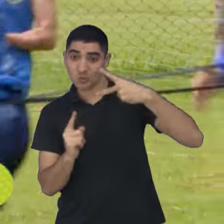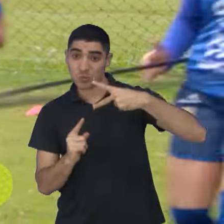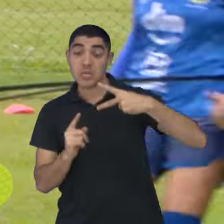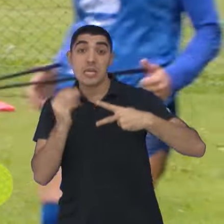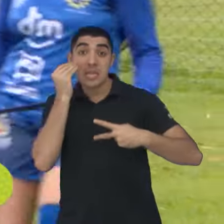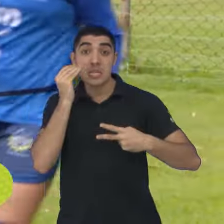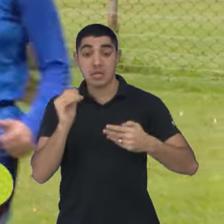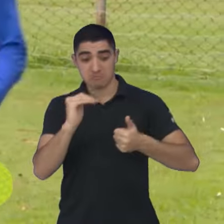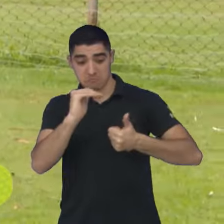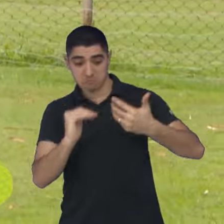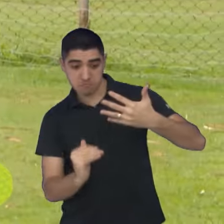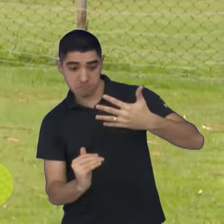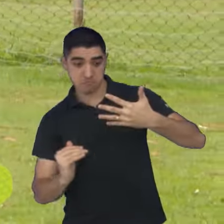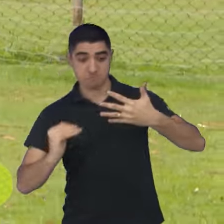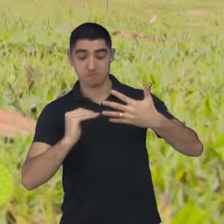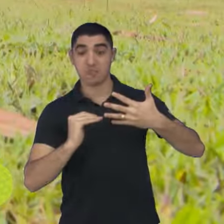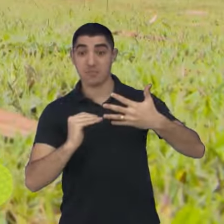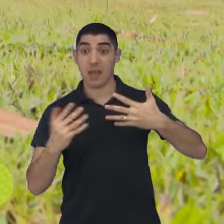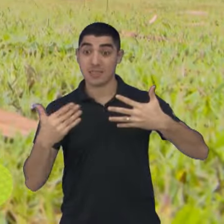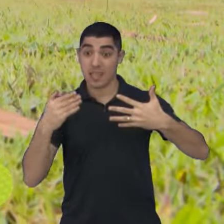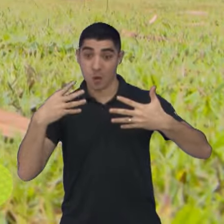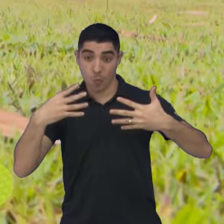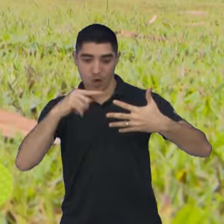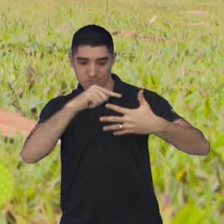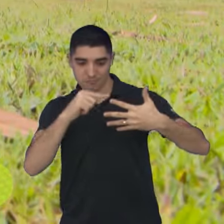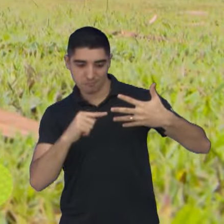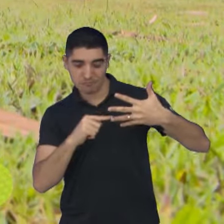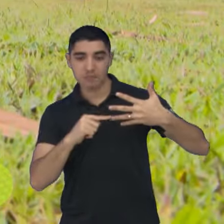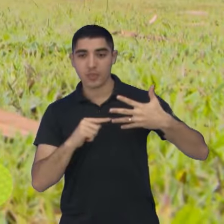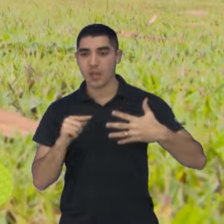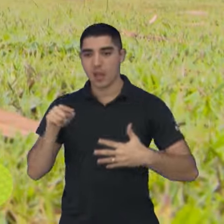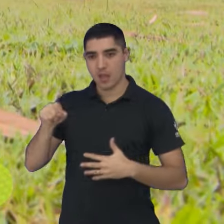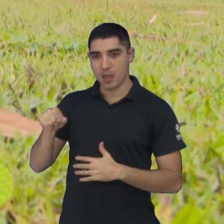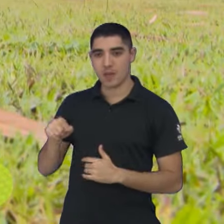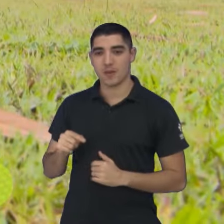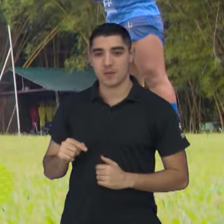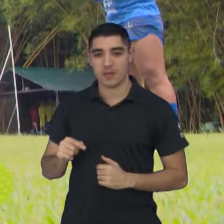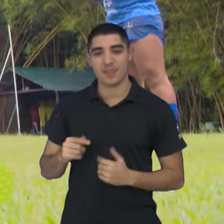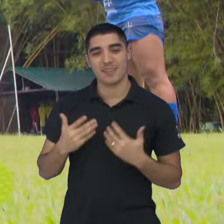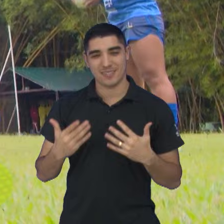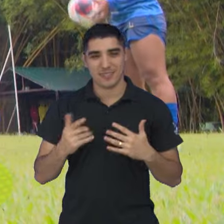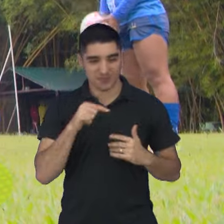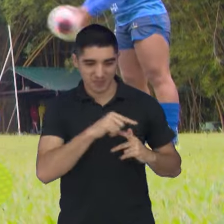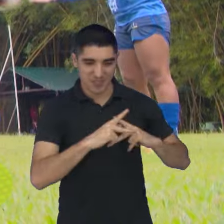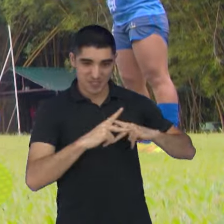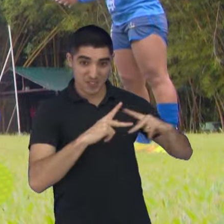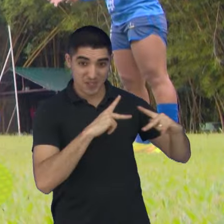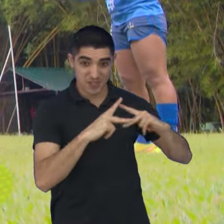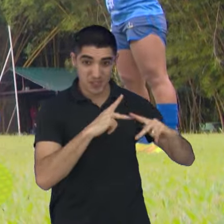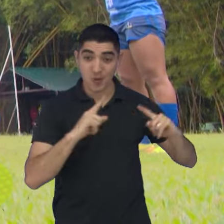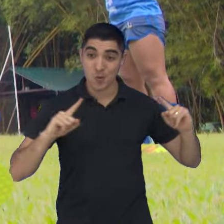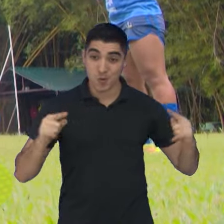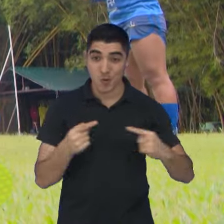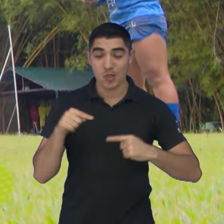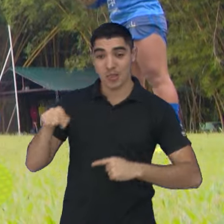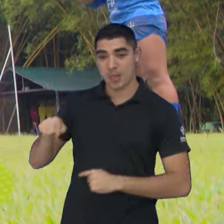G4 do Grupo A. As adversárias do São José, o louco do São José, é o time do Minas Brasília, do